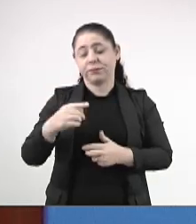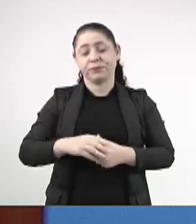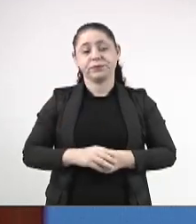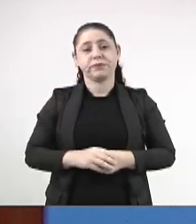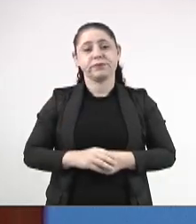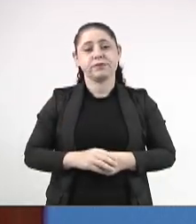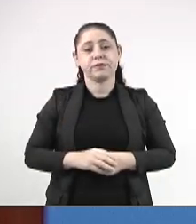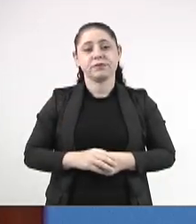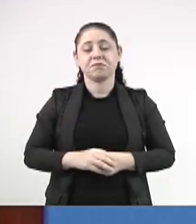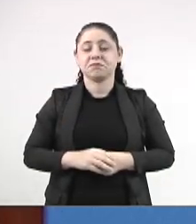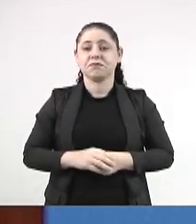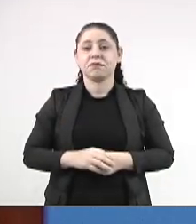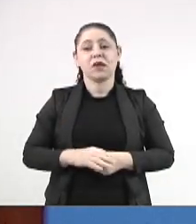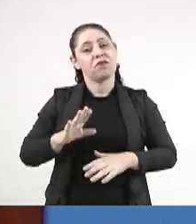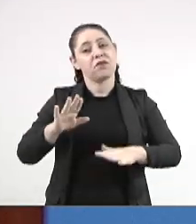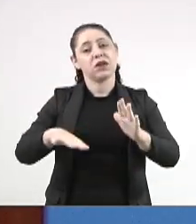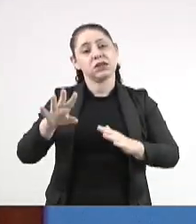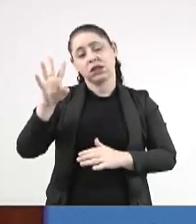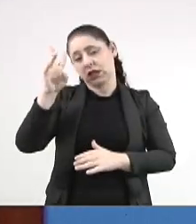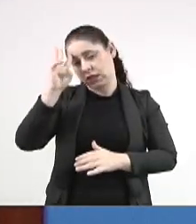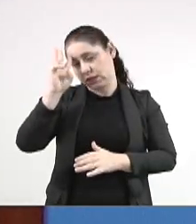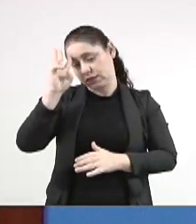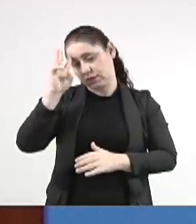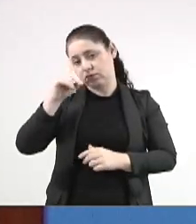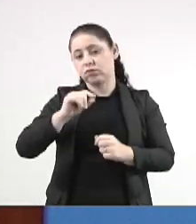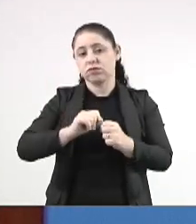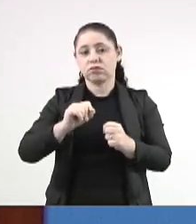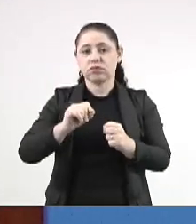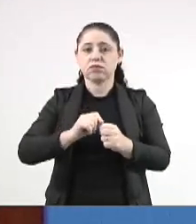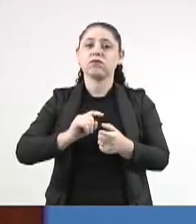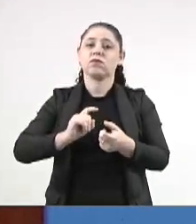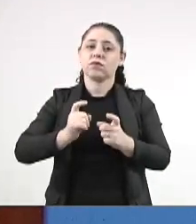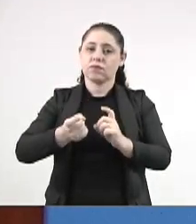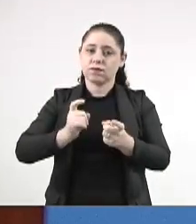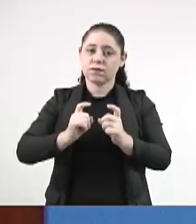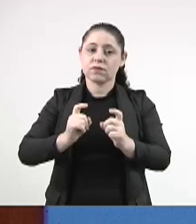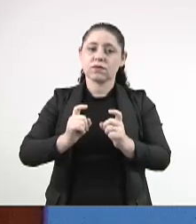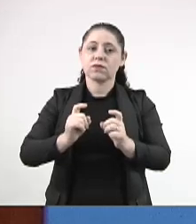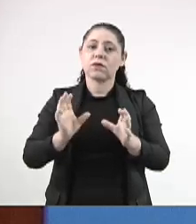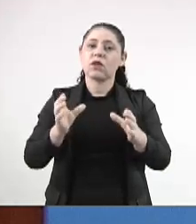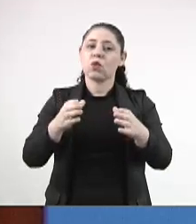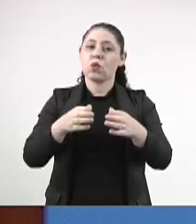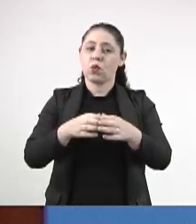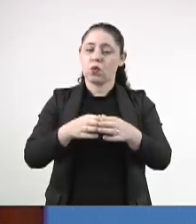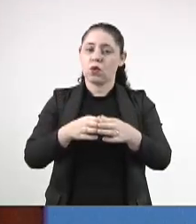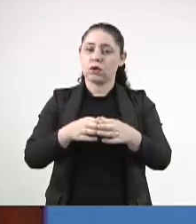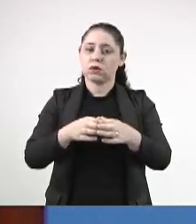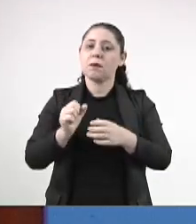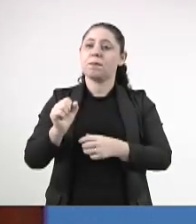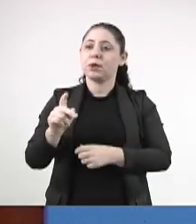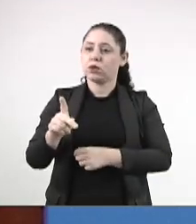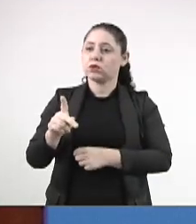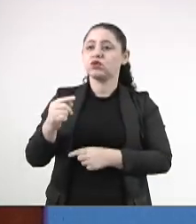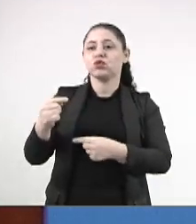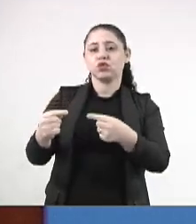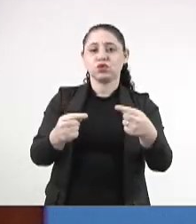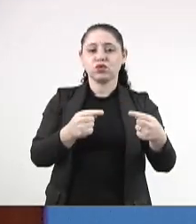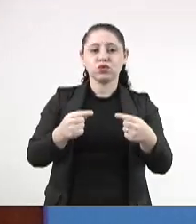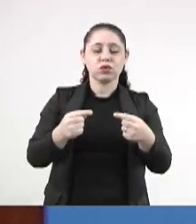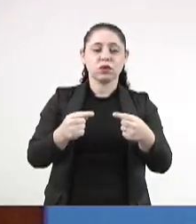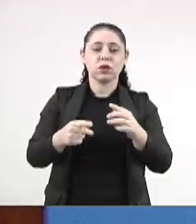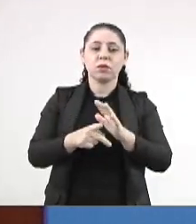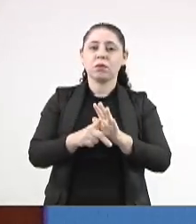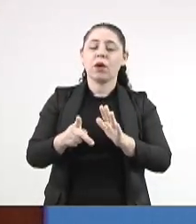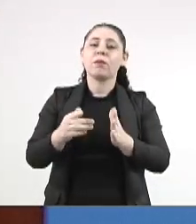possivelmente na terça-feira, faremos uma reunião com a comissão de aposentados para discutir efetivamente